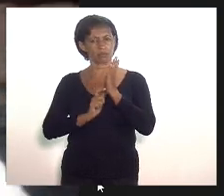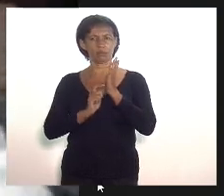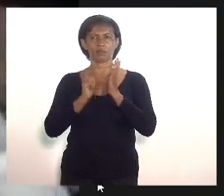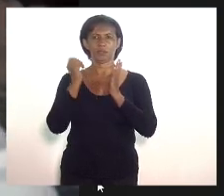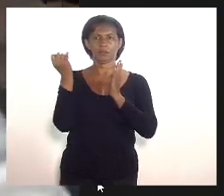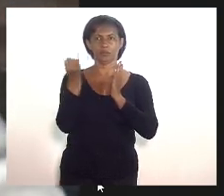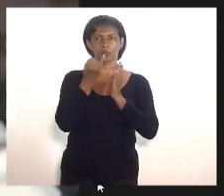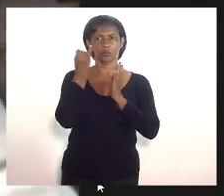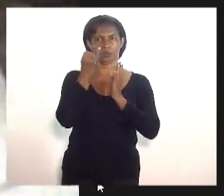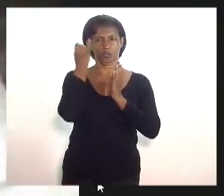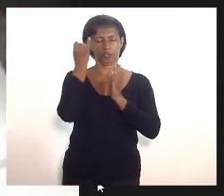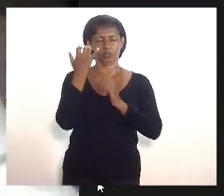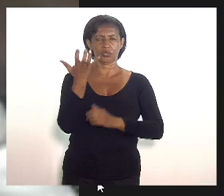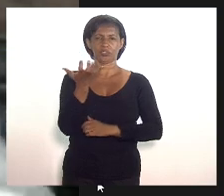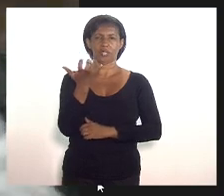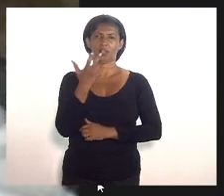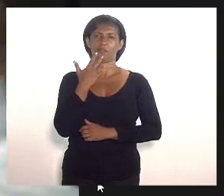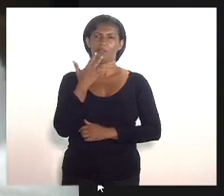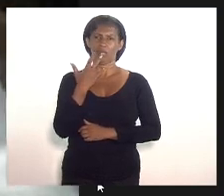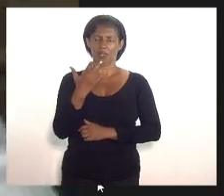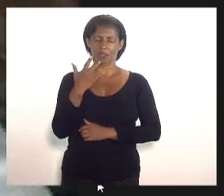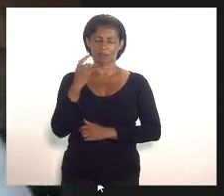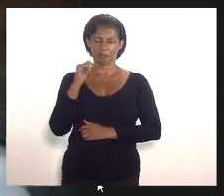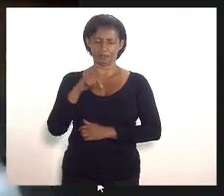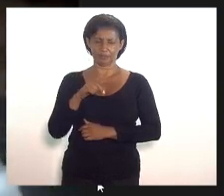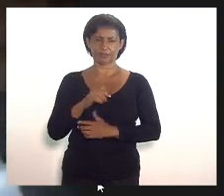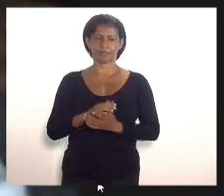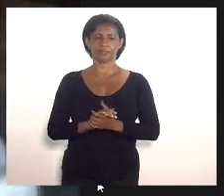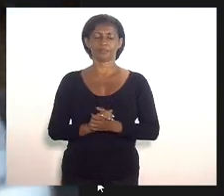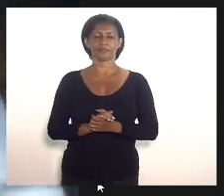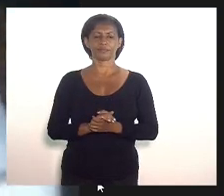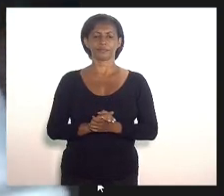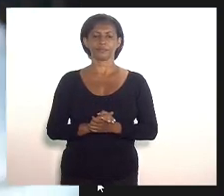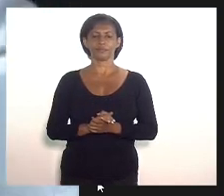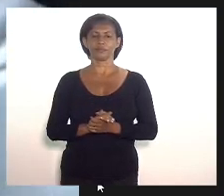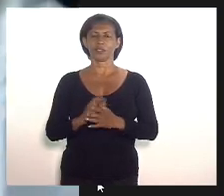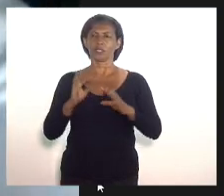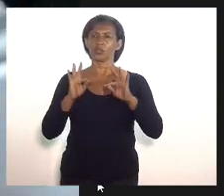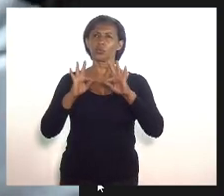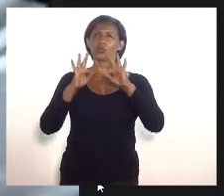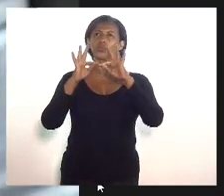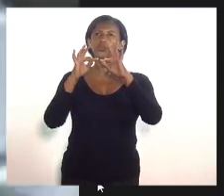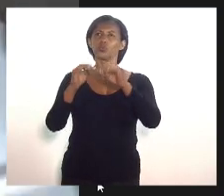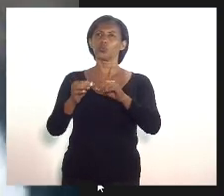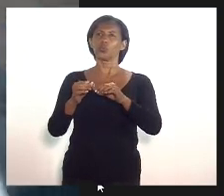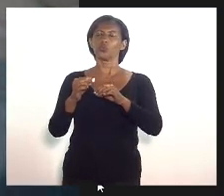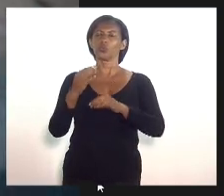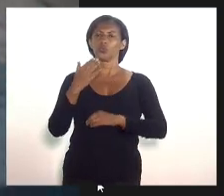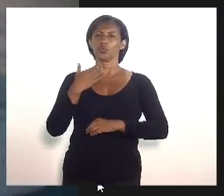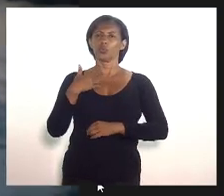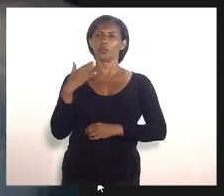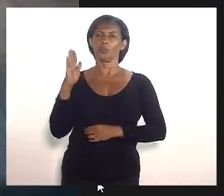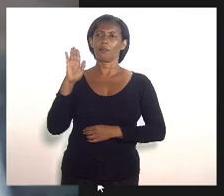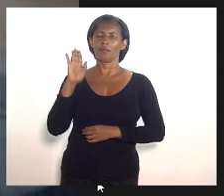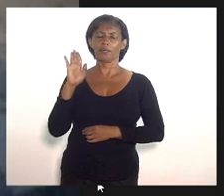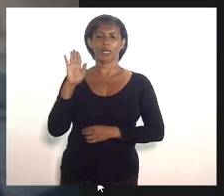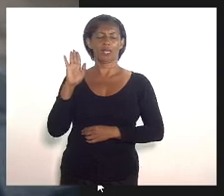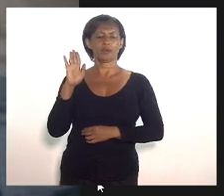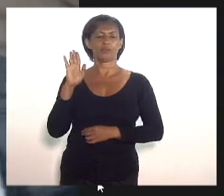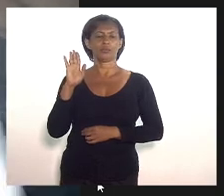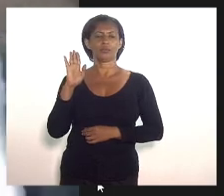quero fazer aqui um elogio e dizer que tudo aquilo que o meu mandato tem conquistado em prol